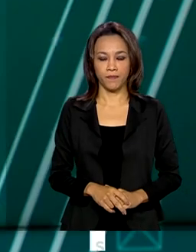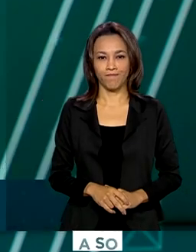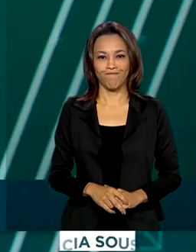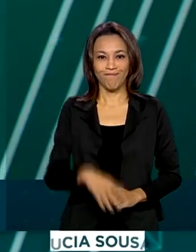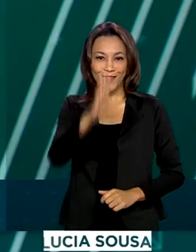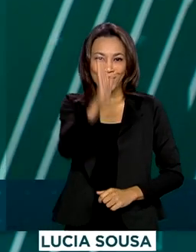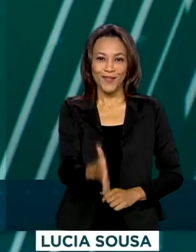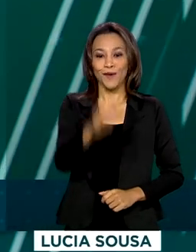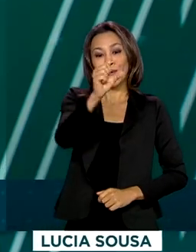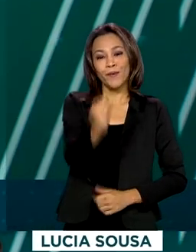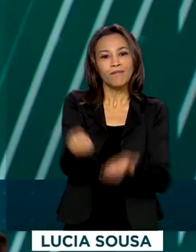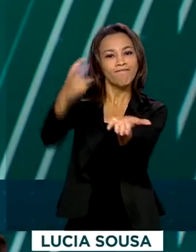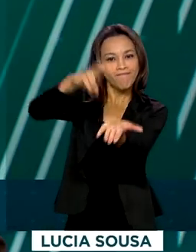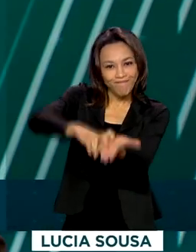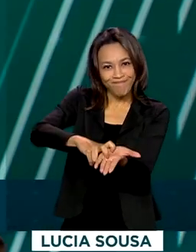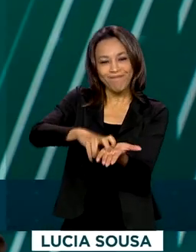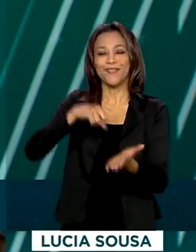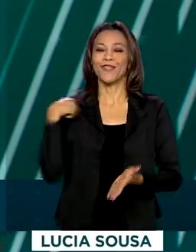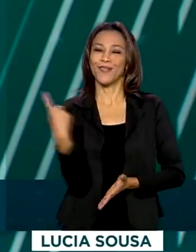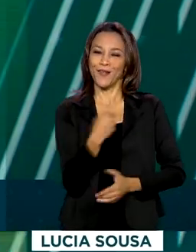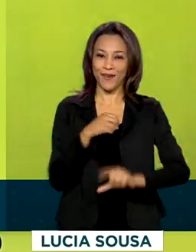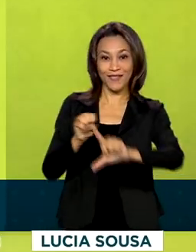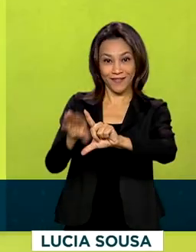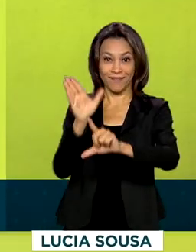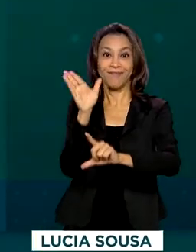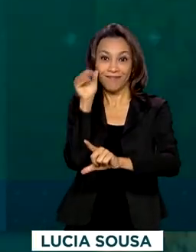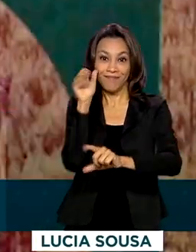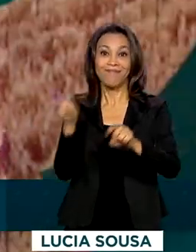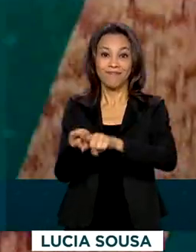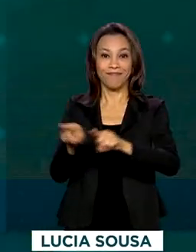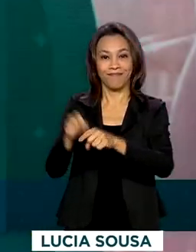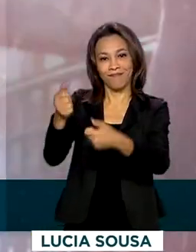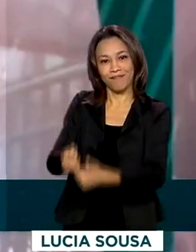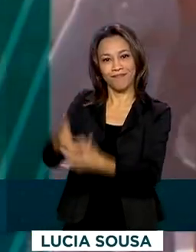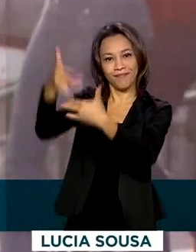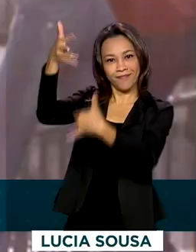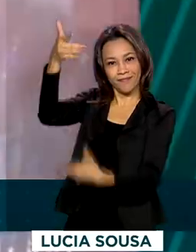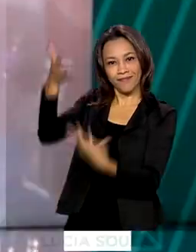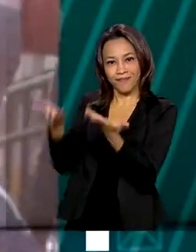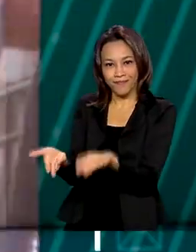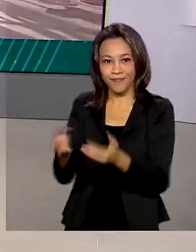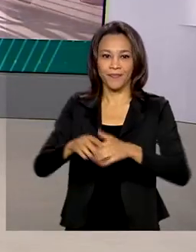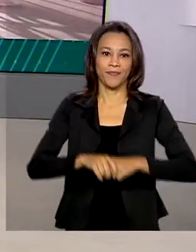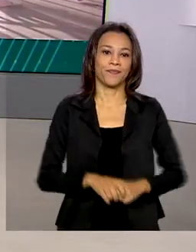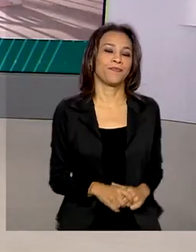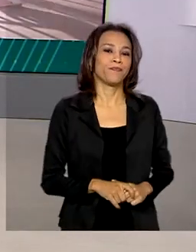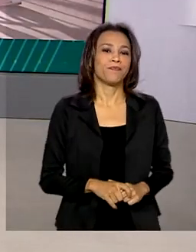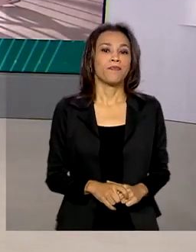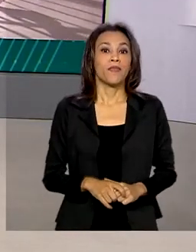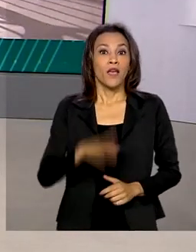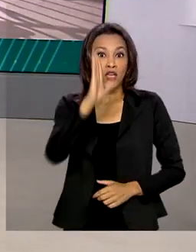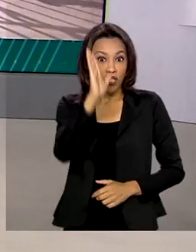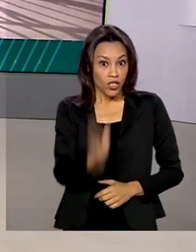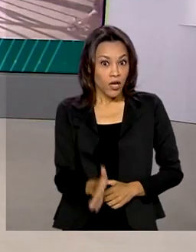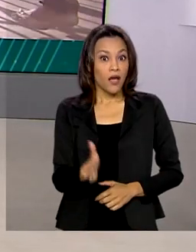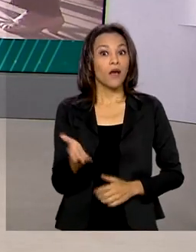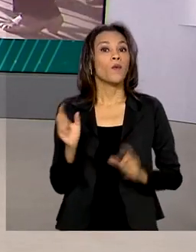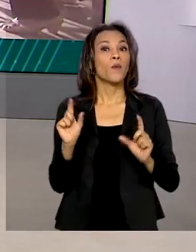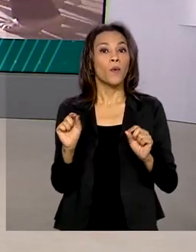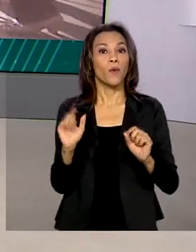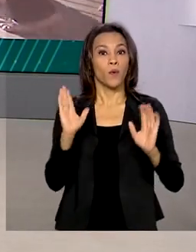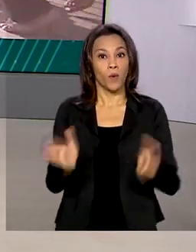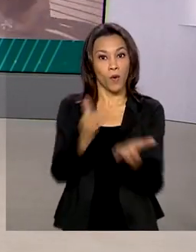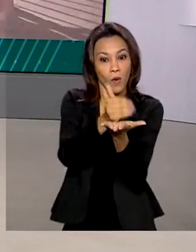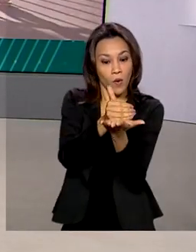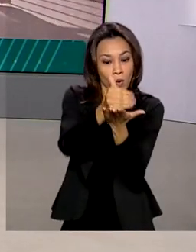São 8 horas da manhã e nós estamos ao vivo também pelas redes sociais. Já está valendo a resolução do